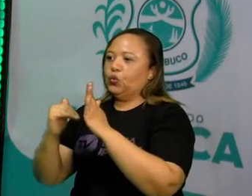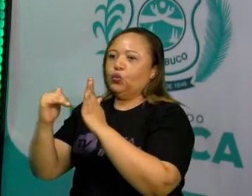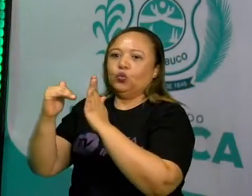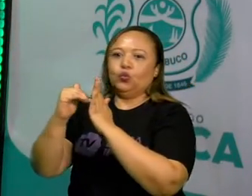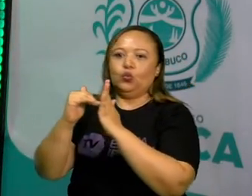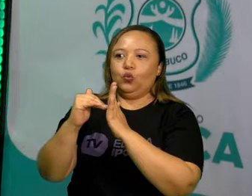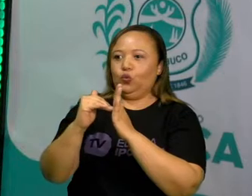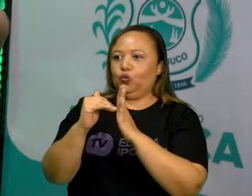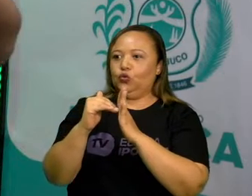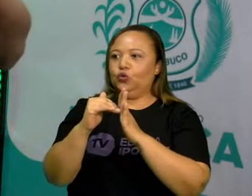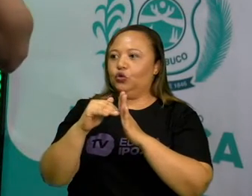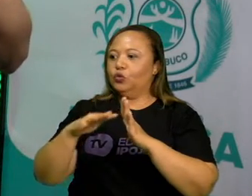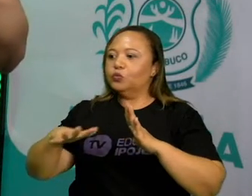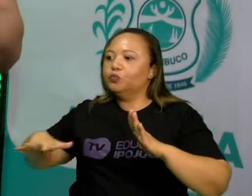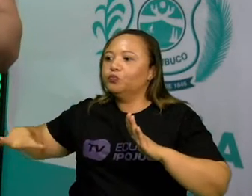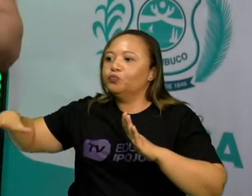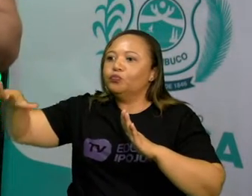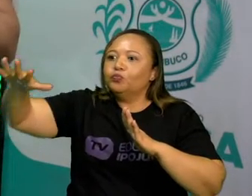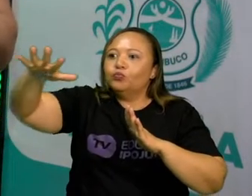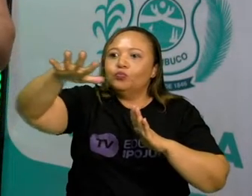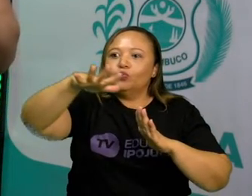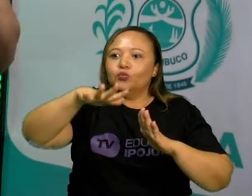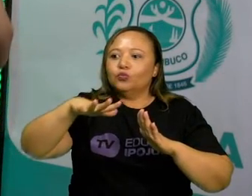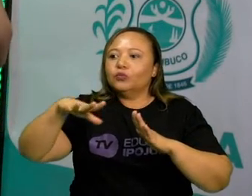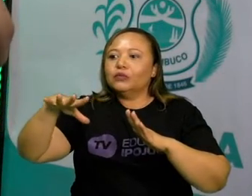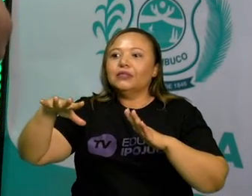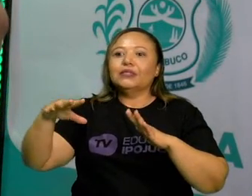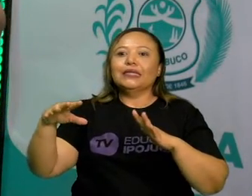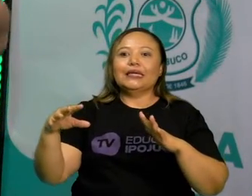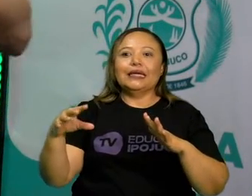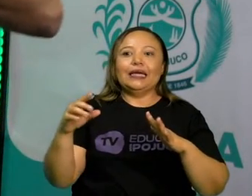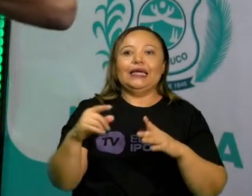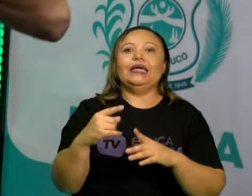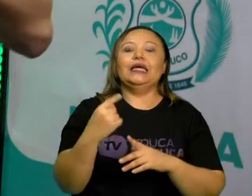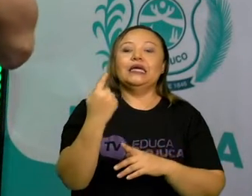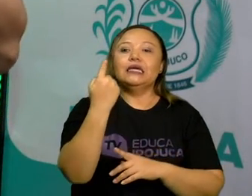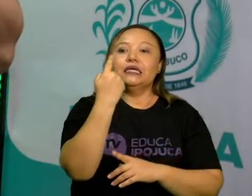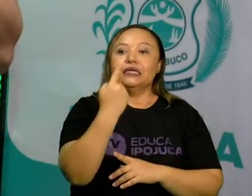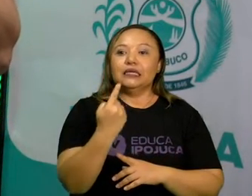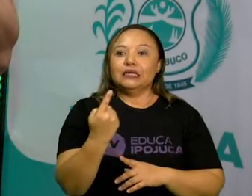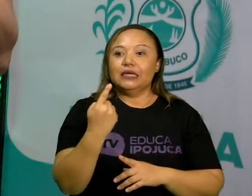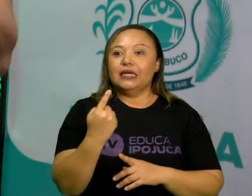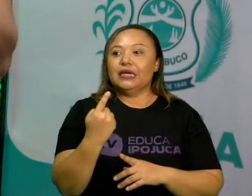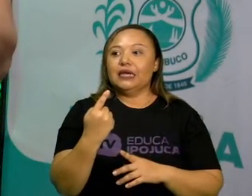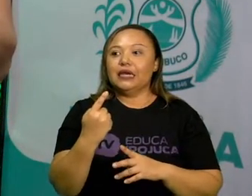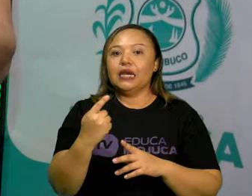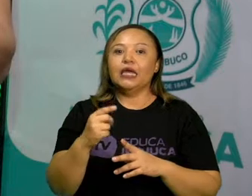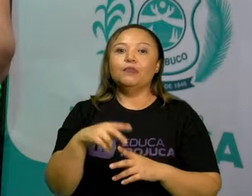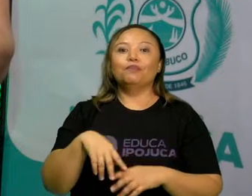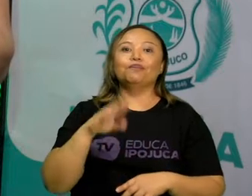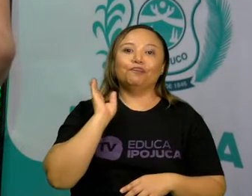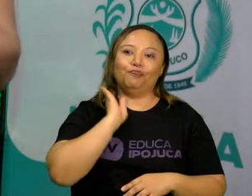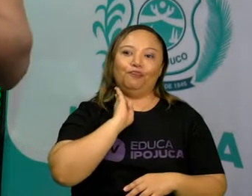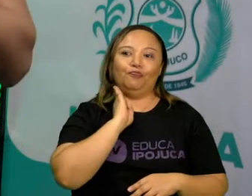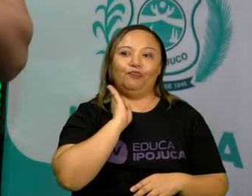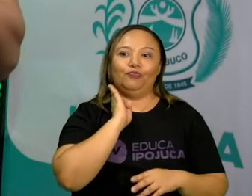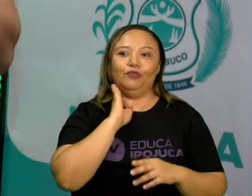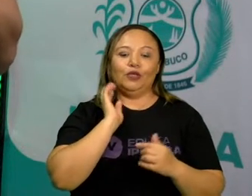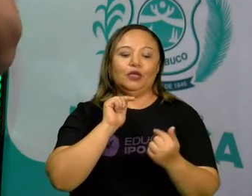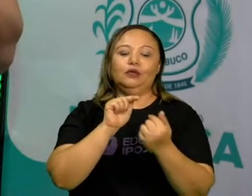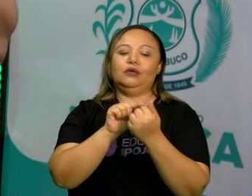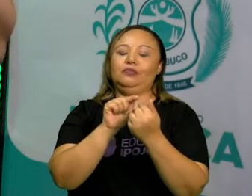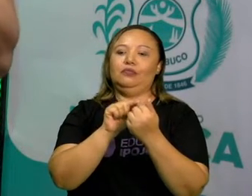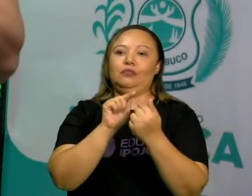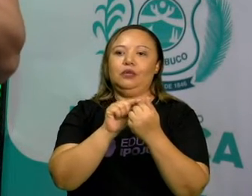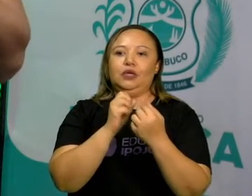um espetáculo, um musical de teatro. Não, a ópera, ela tem um timbre próprio, né? Então,